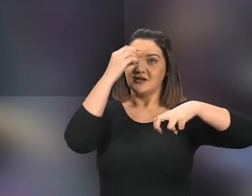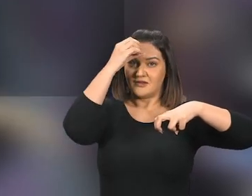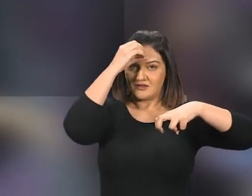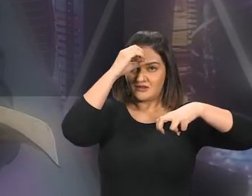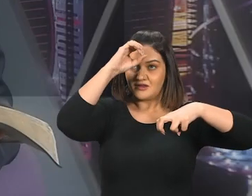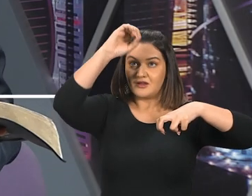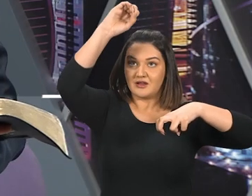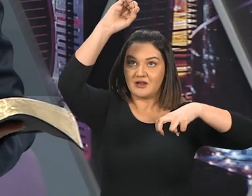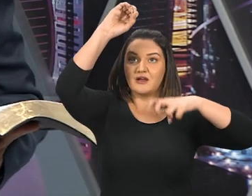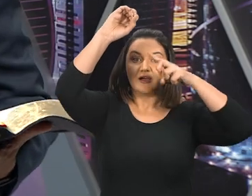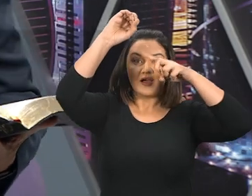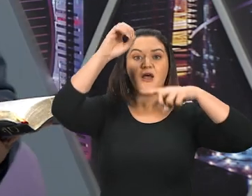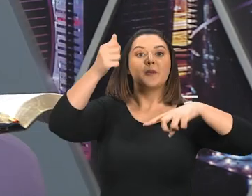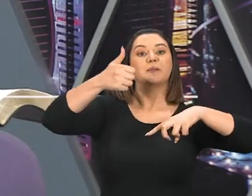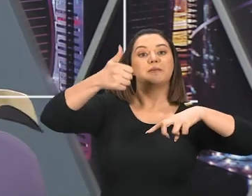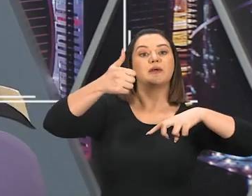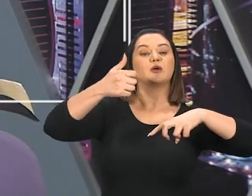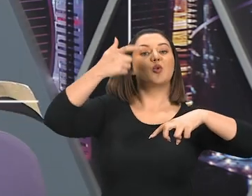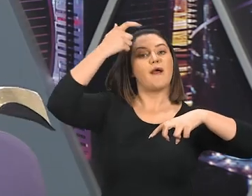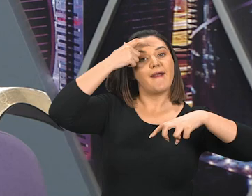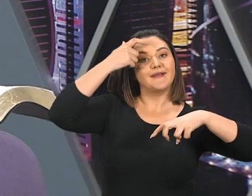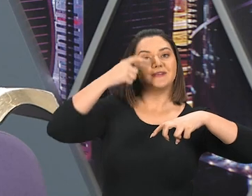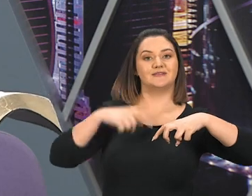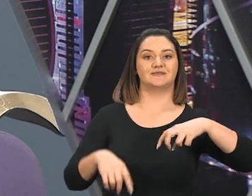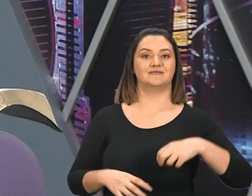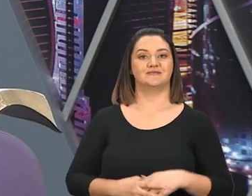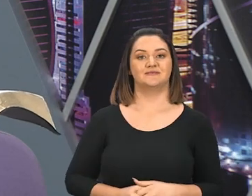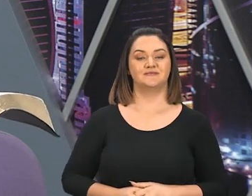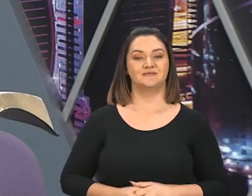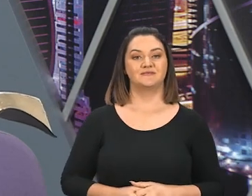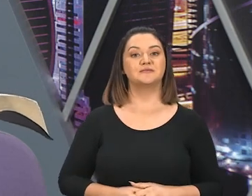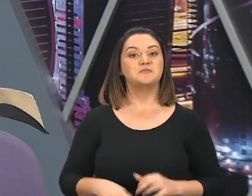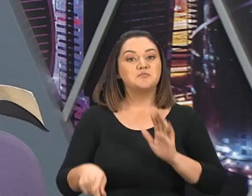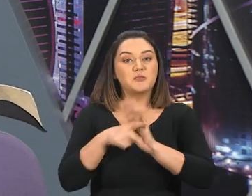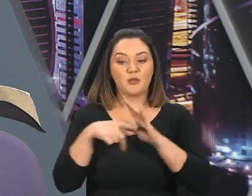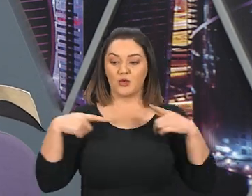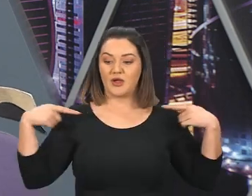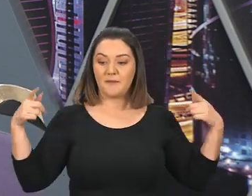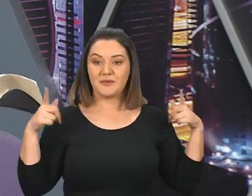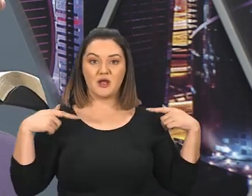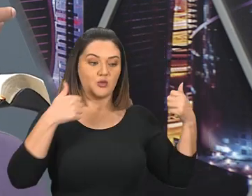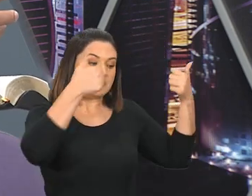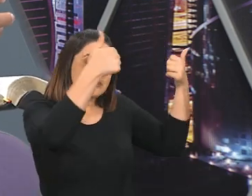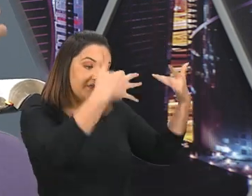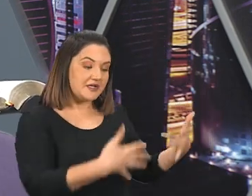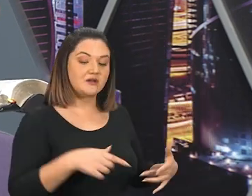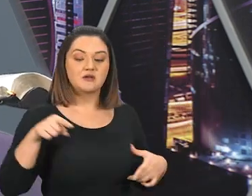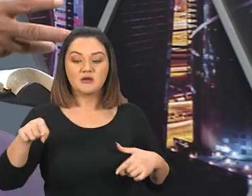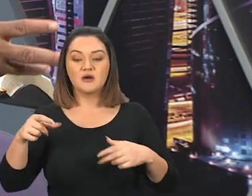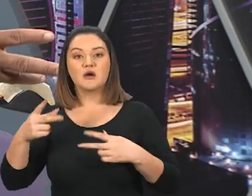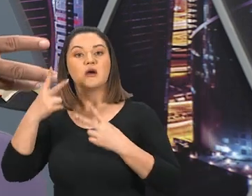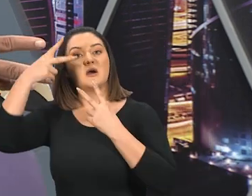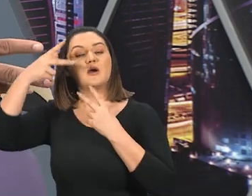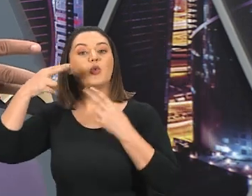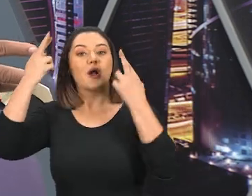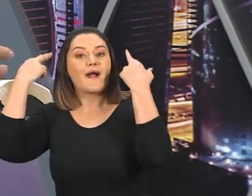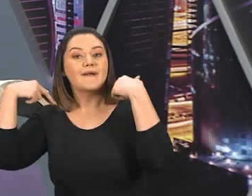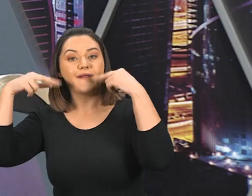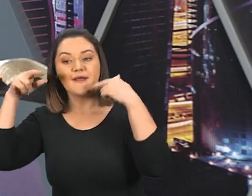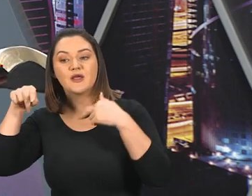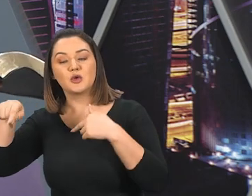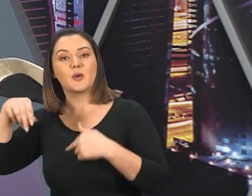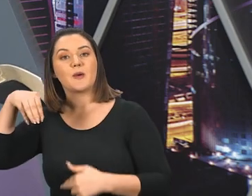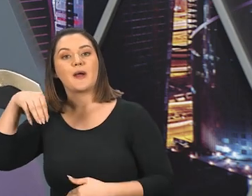primeiro rei, Ou seja, O próprio anjo Gabriel, Está explicando, O carneiro, Era o império Medo-Persa,